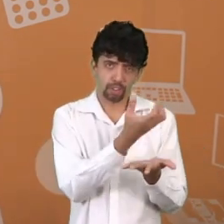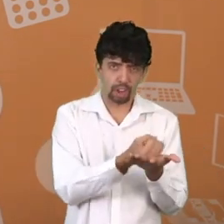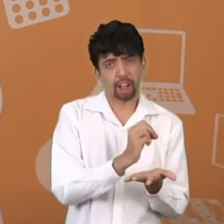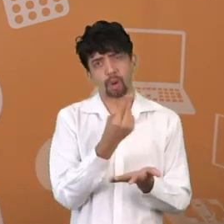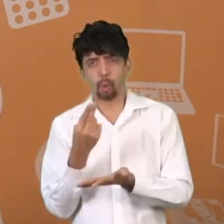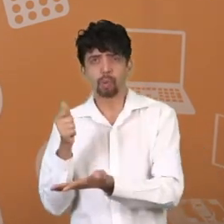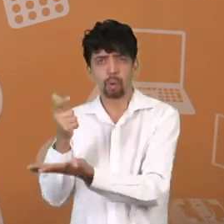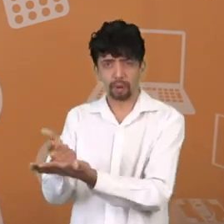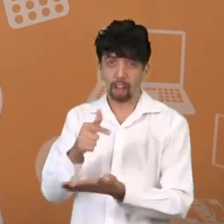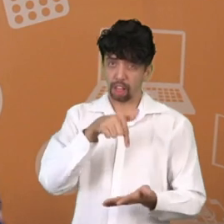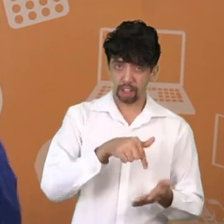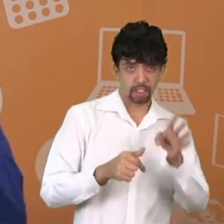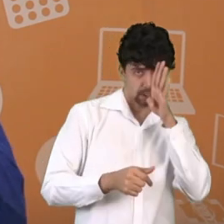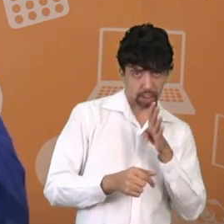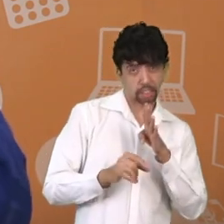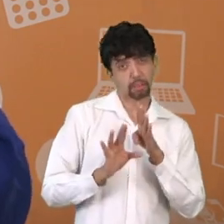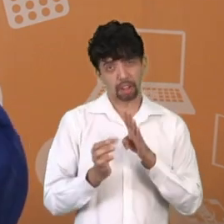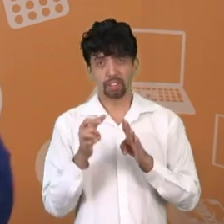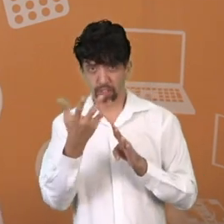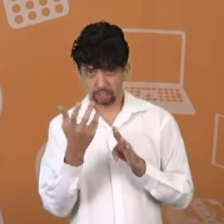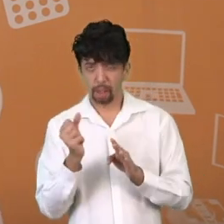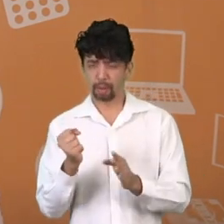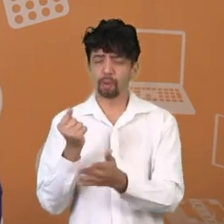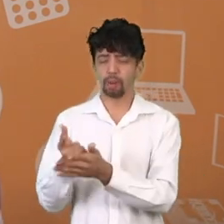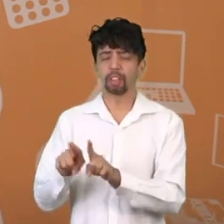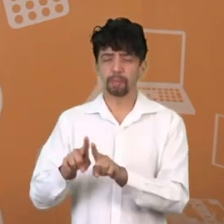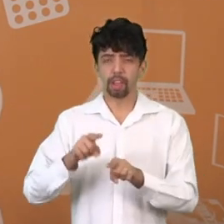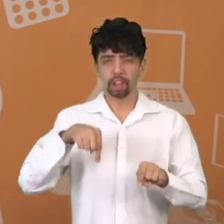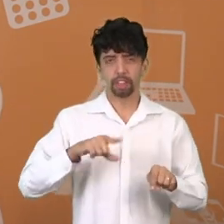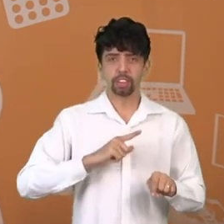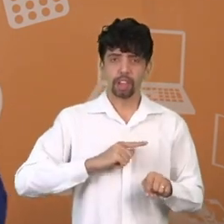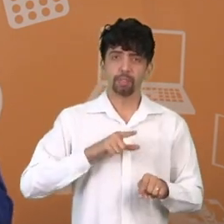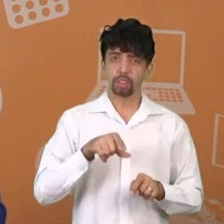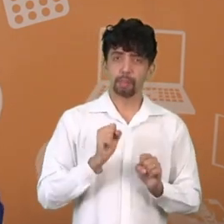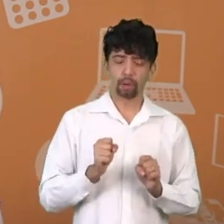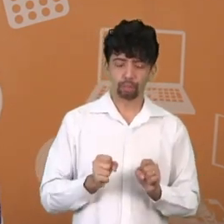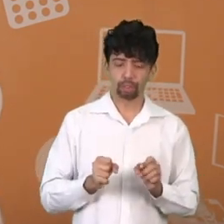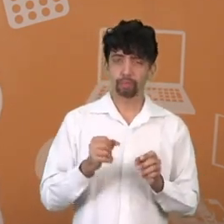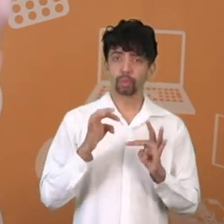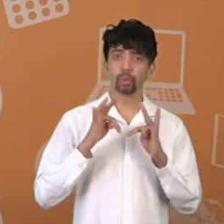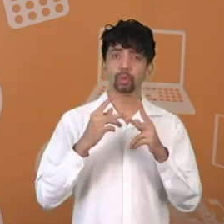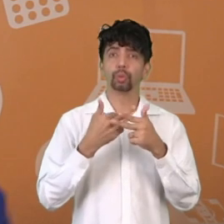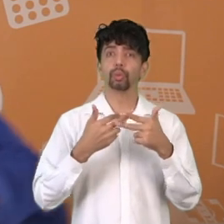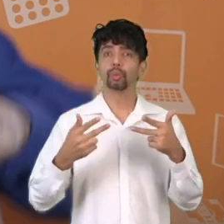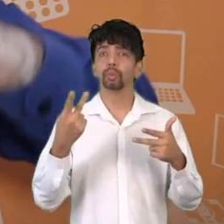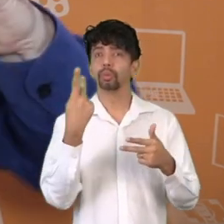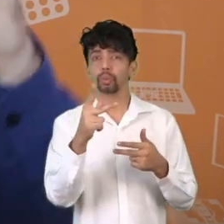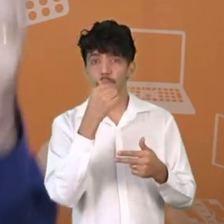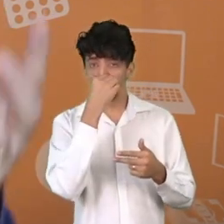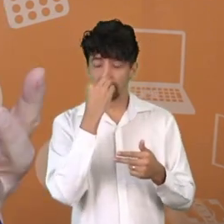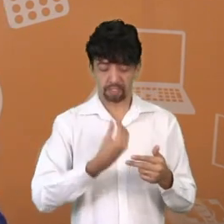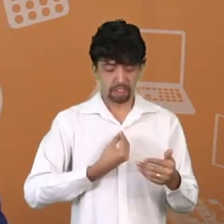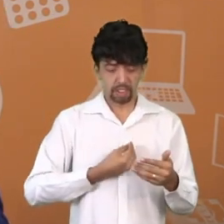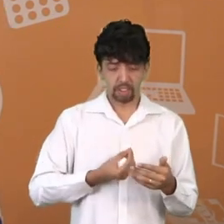comprar, adquirir um apontamento de despesas. Onde você pode registrar por 30 dias, por tipo de despesas. O